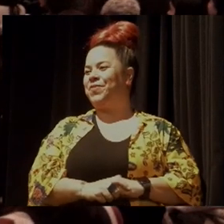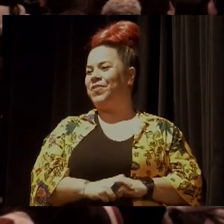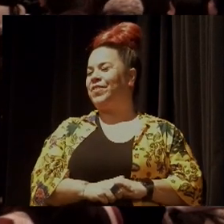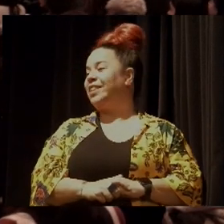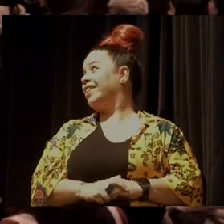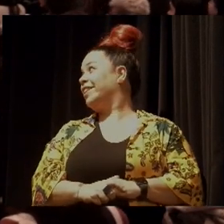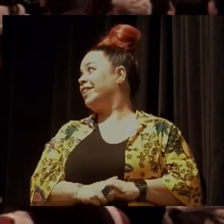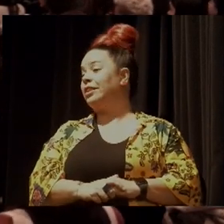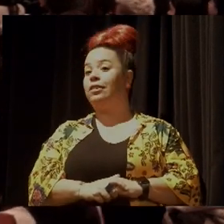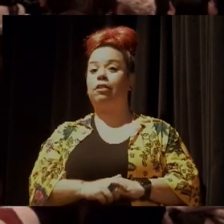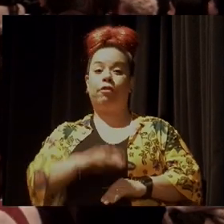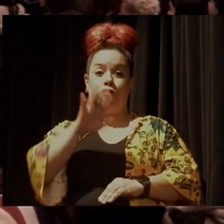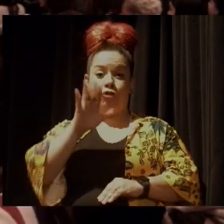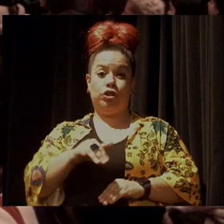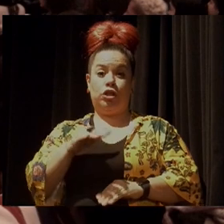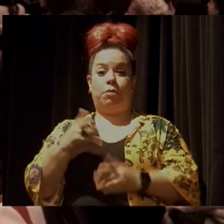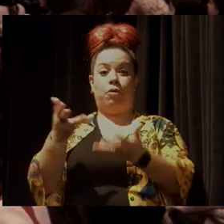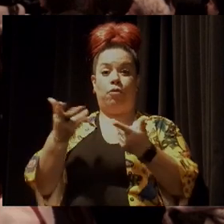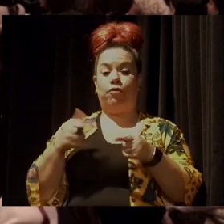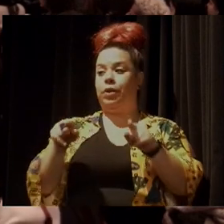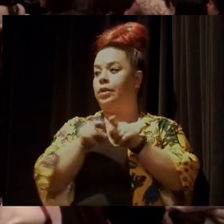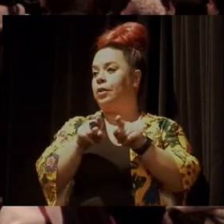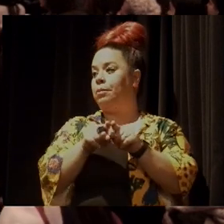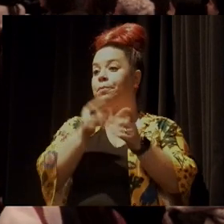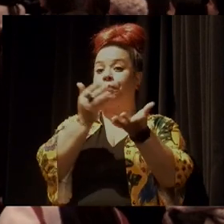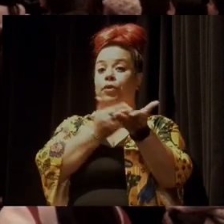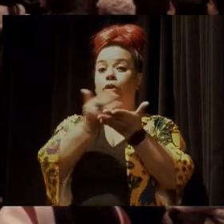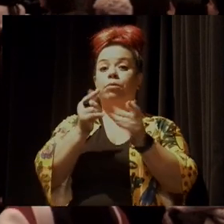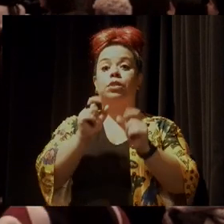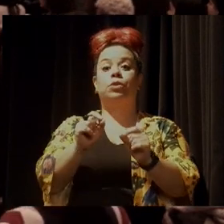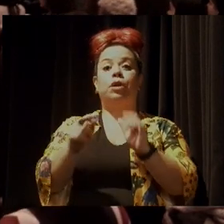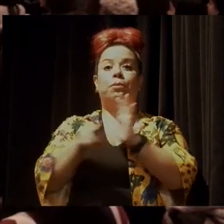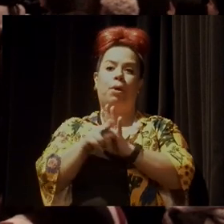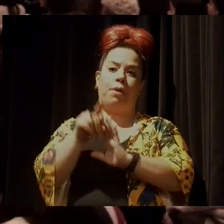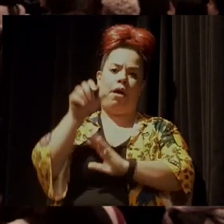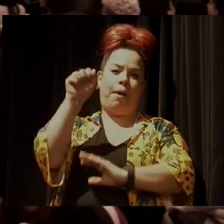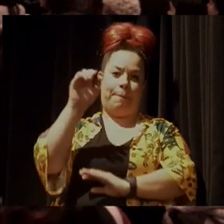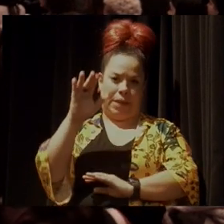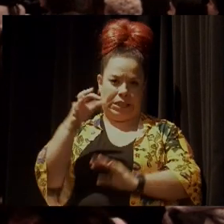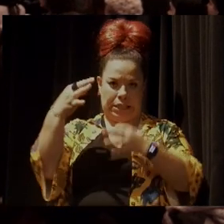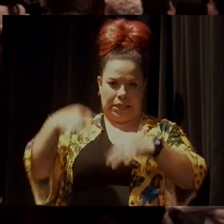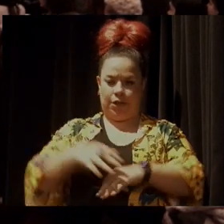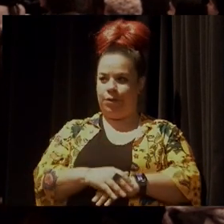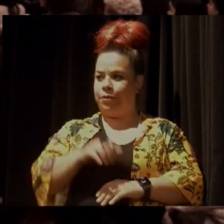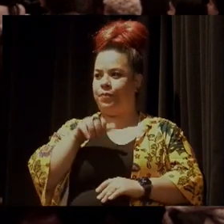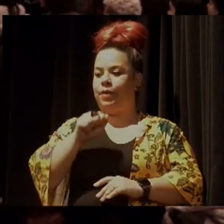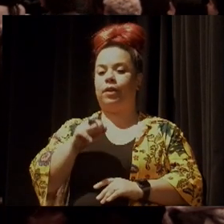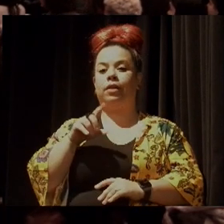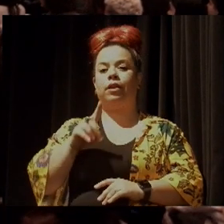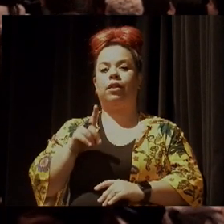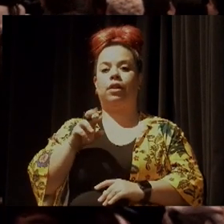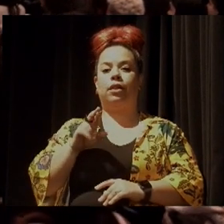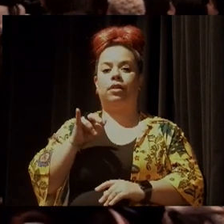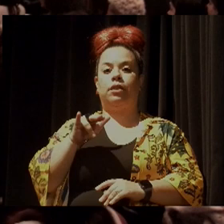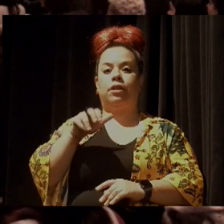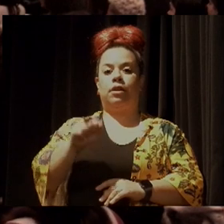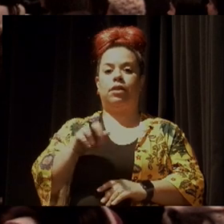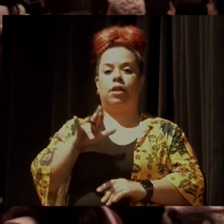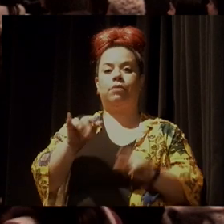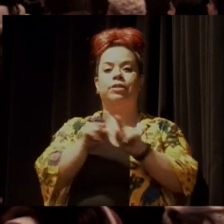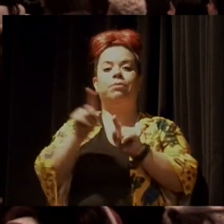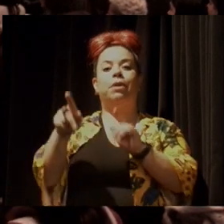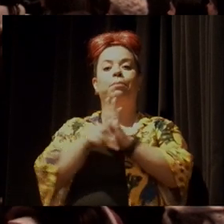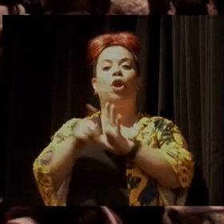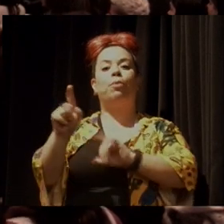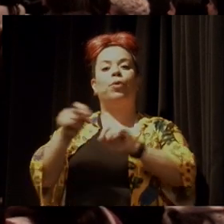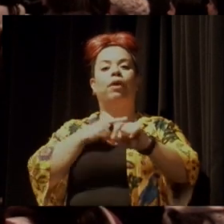Vou chamar os nossos convidados, começando por ordem alfabética, pela Adriana Ramos. Ela é assessora do ISA,